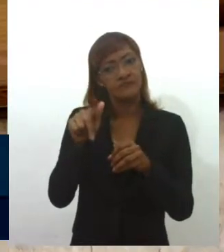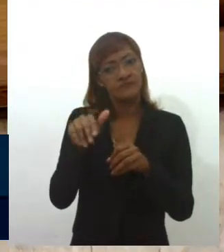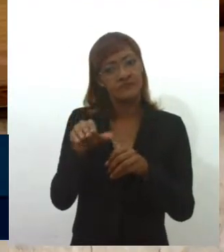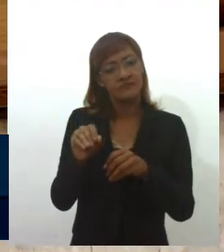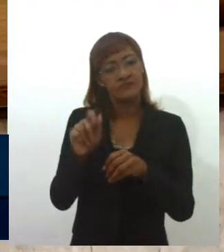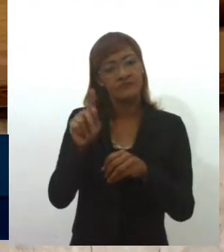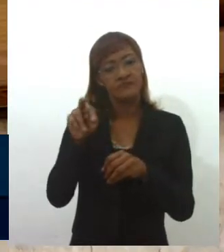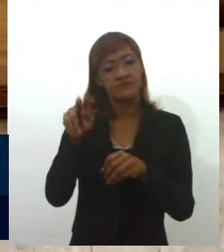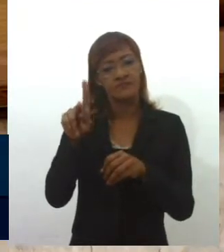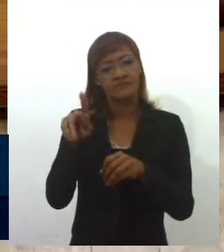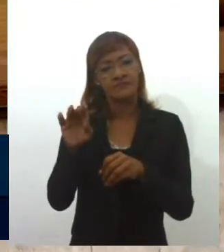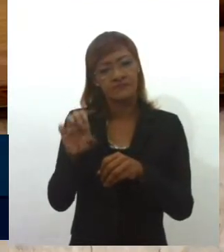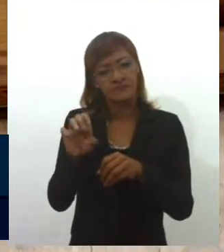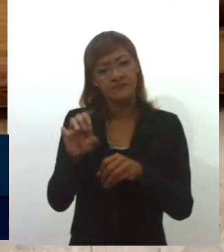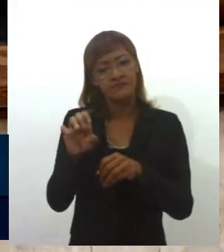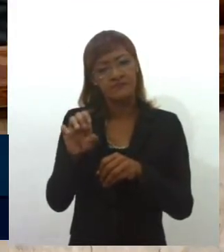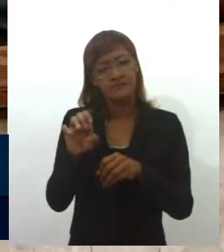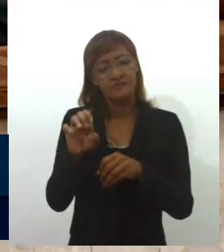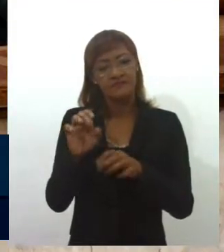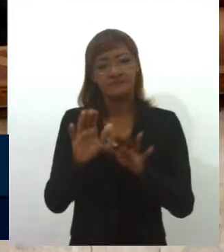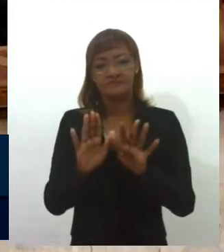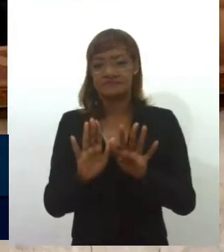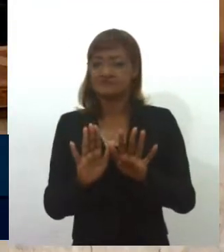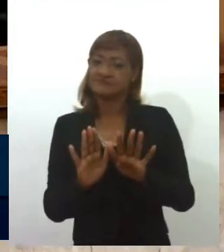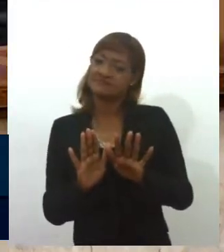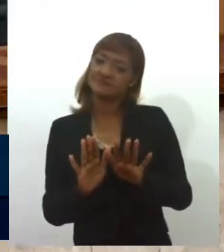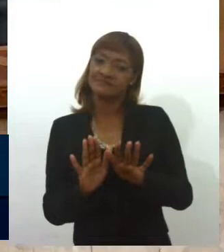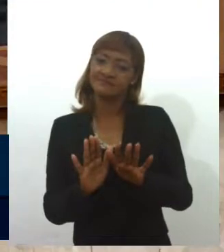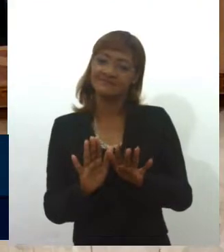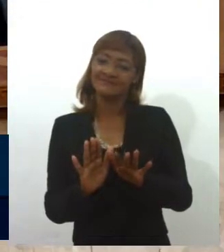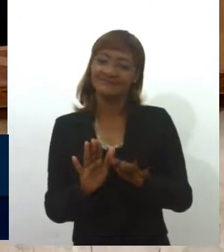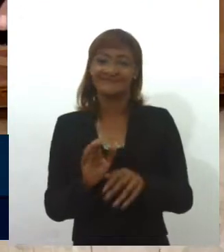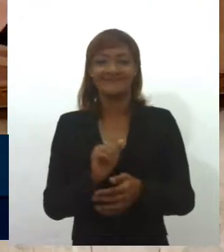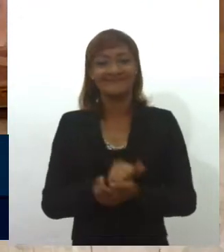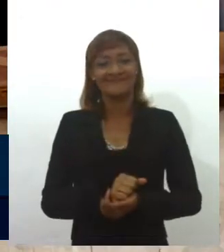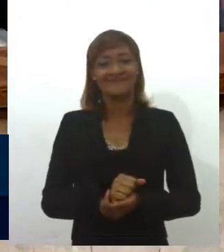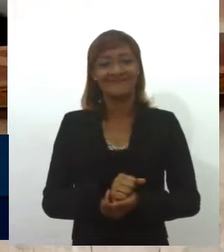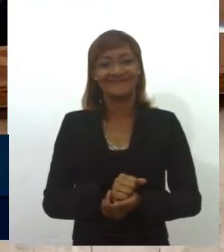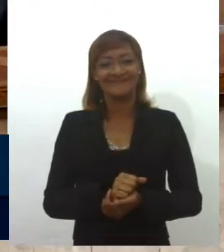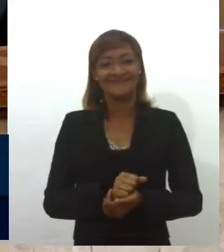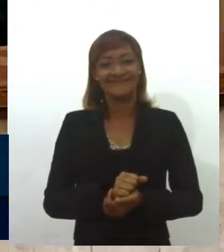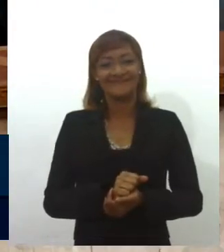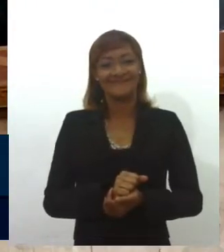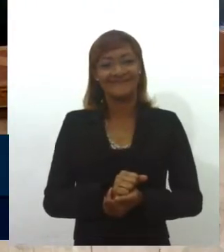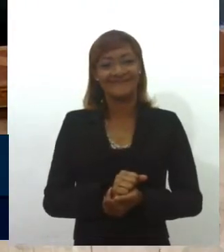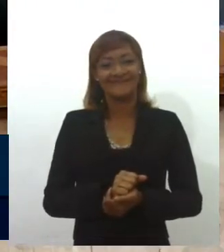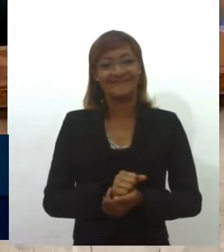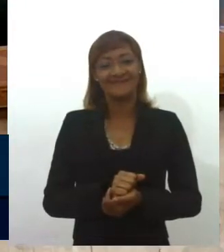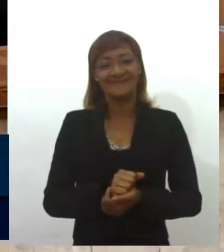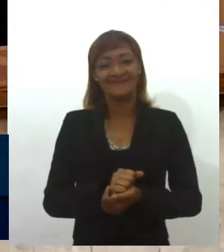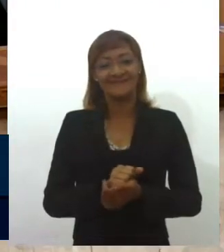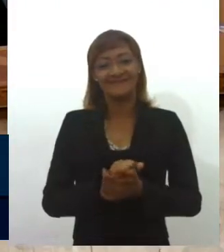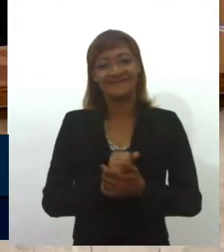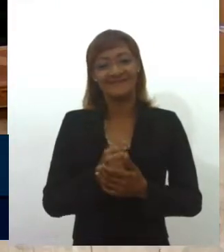desacelinização. Quase não sai.